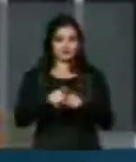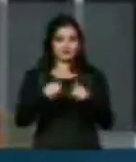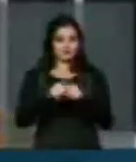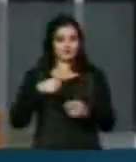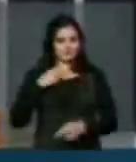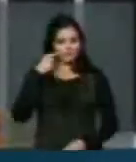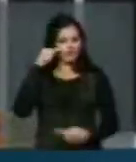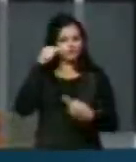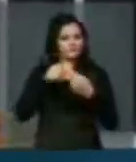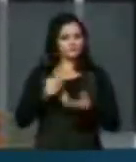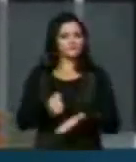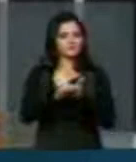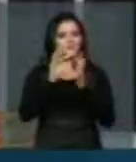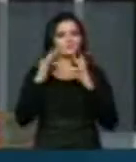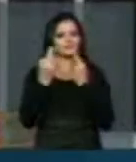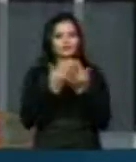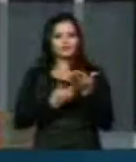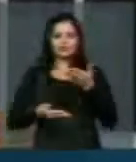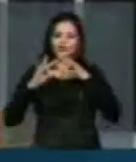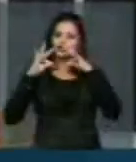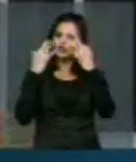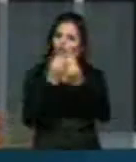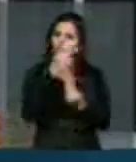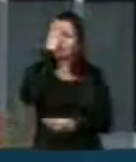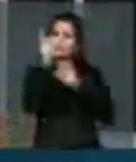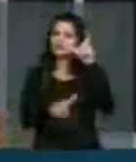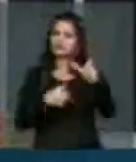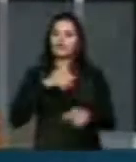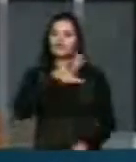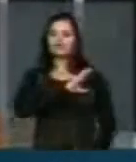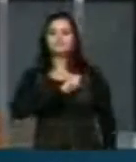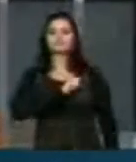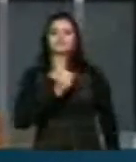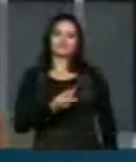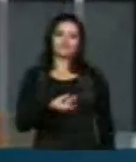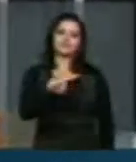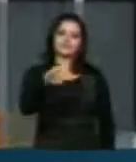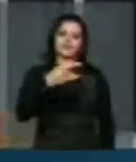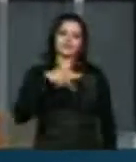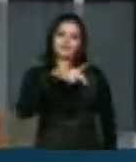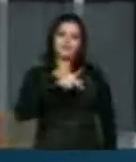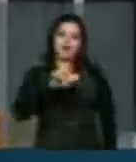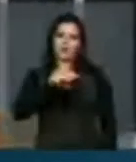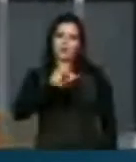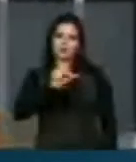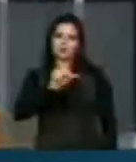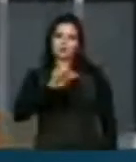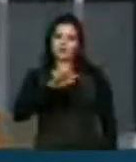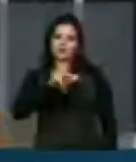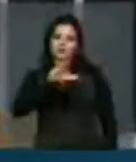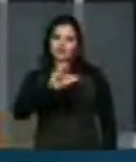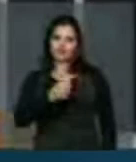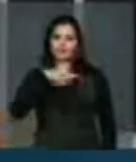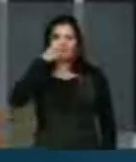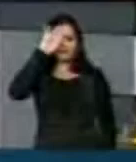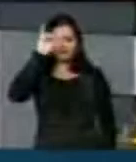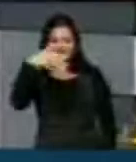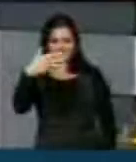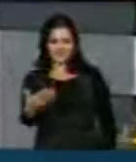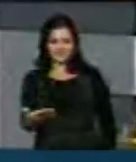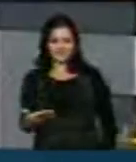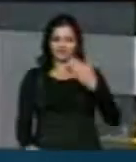familiares e todos aqueles que gostaram, gostam e continuarão gostando do professor Aloysio Teixeira. Minhas homenagens. Muito obrigada, senhora presidente.